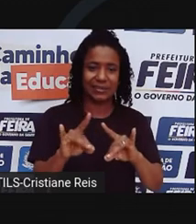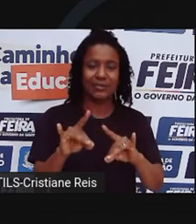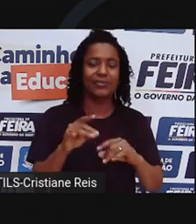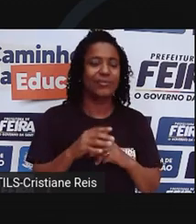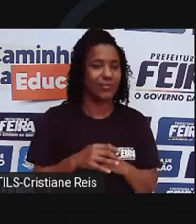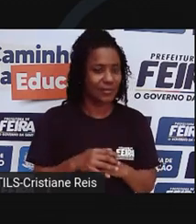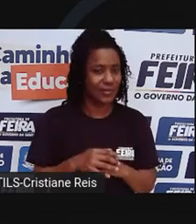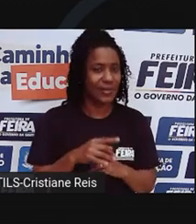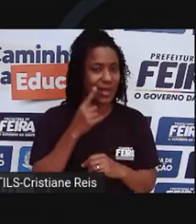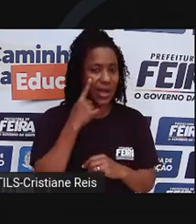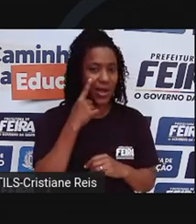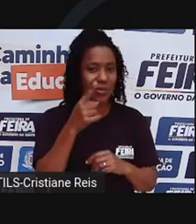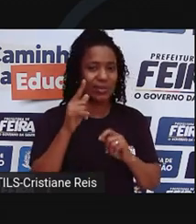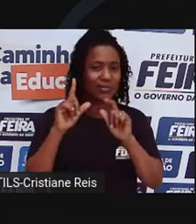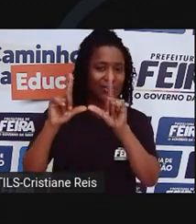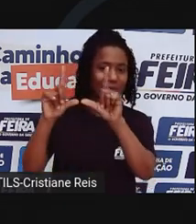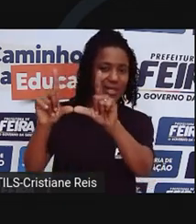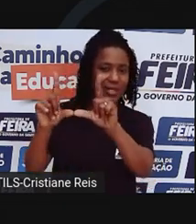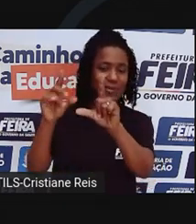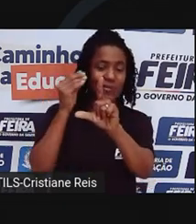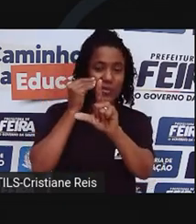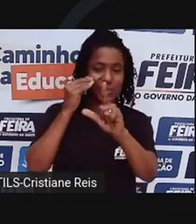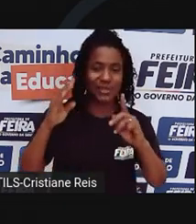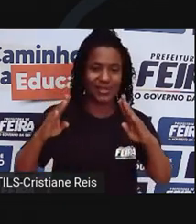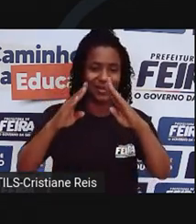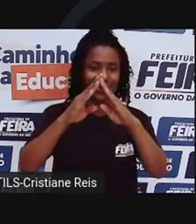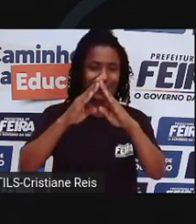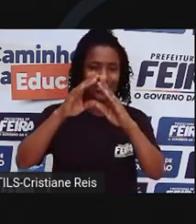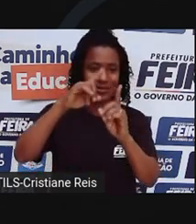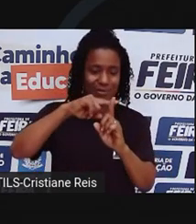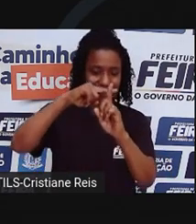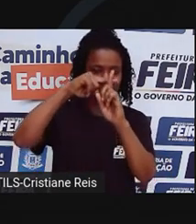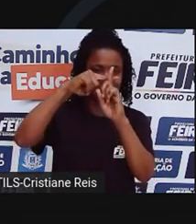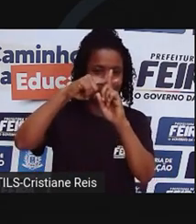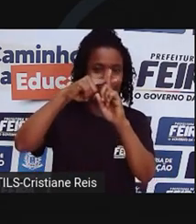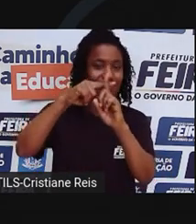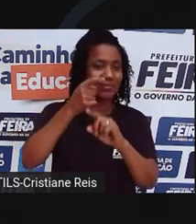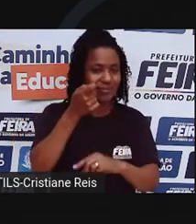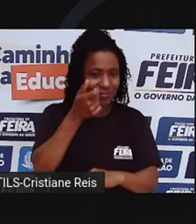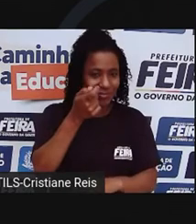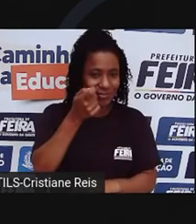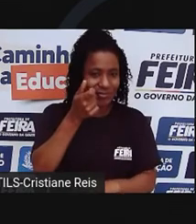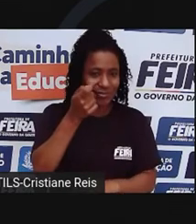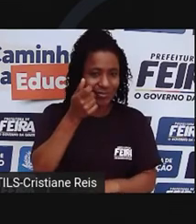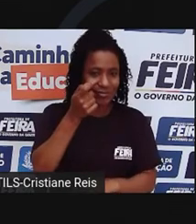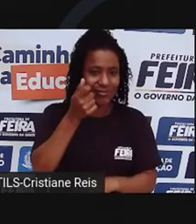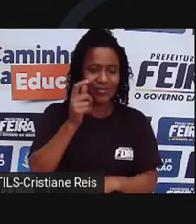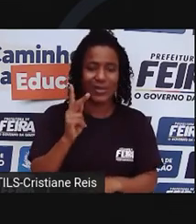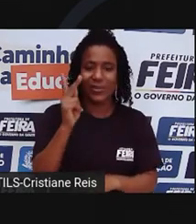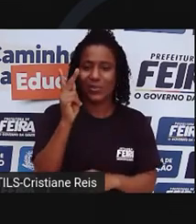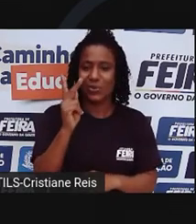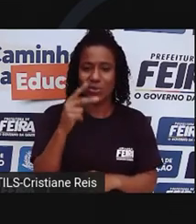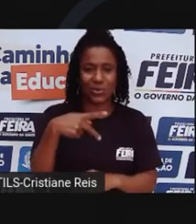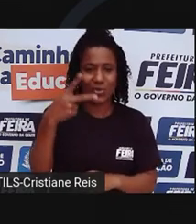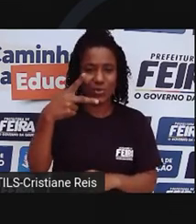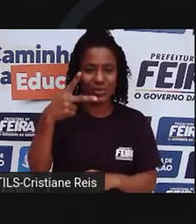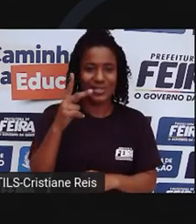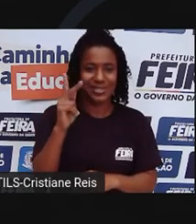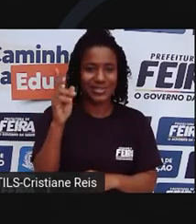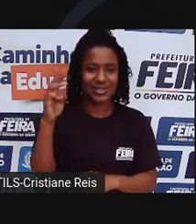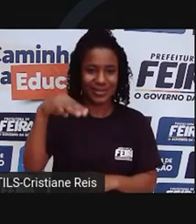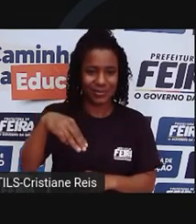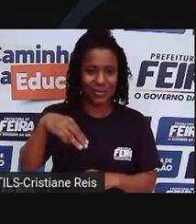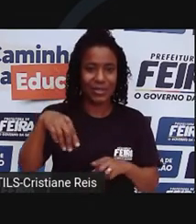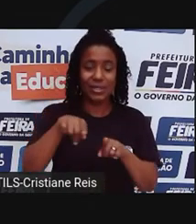um hospital a dois quilômetros adiante. E é claro, ninguém pode esquecer do cinto de segurança. Além